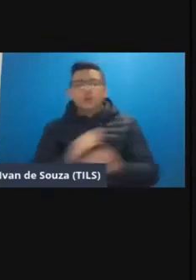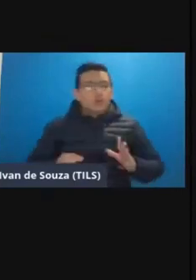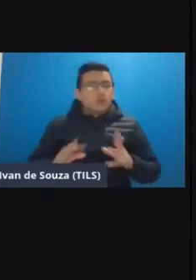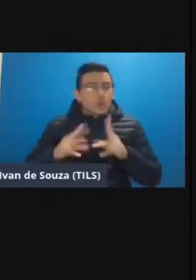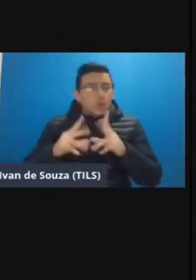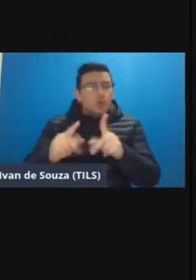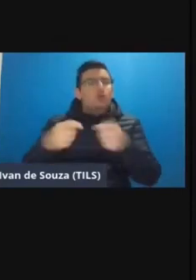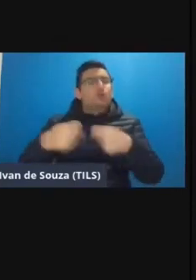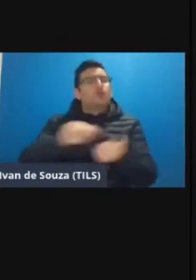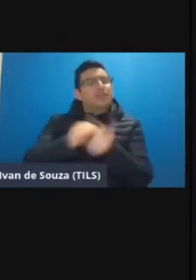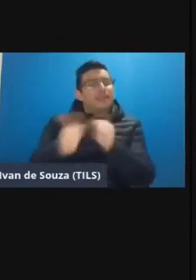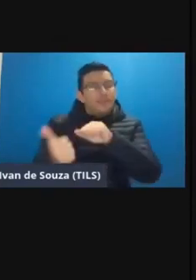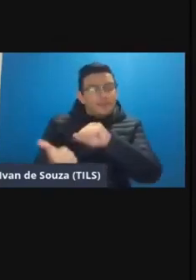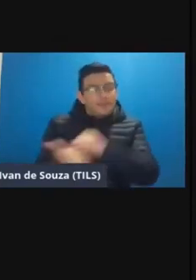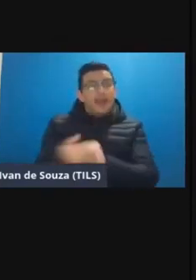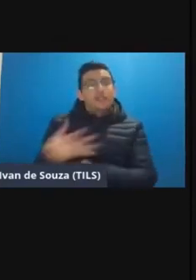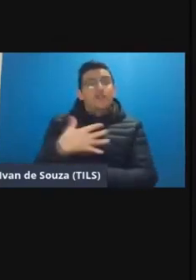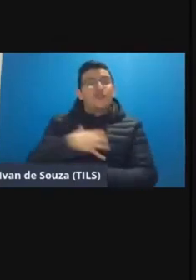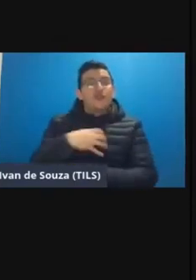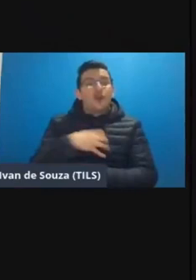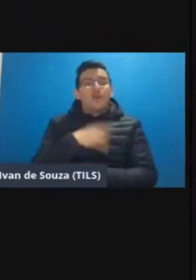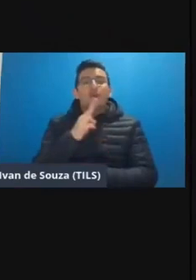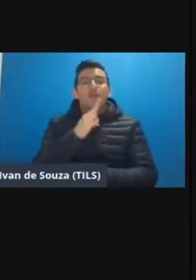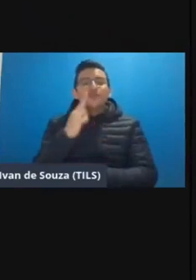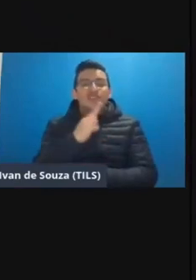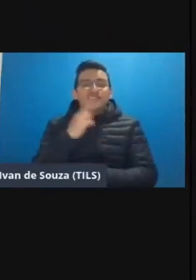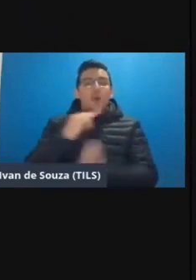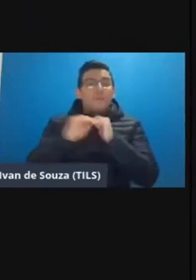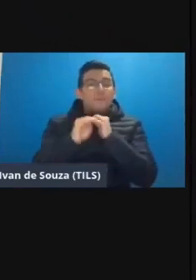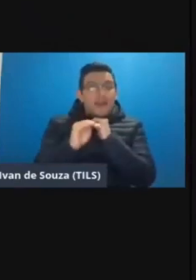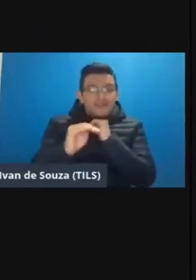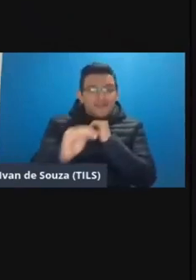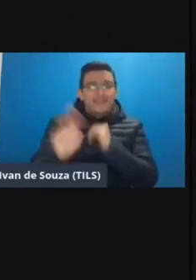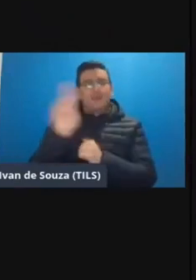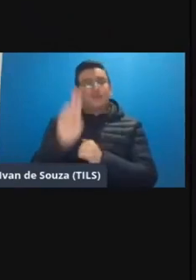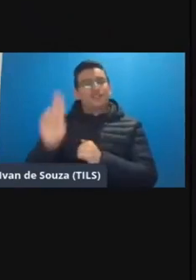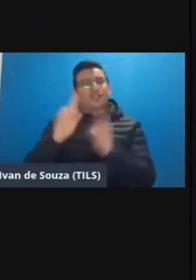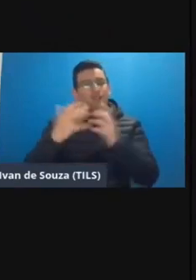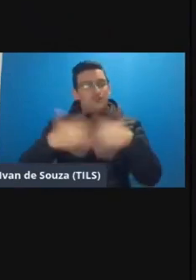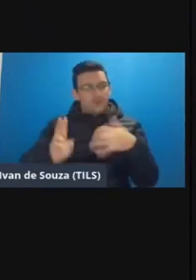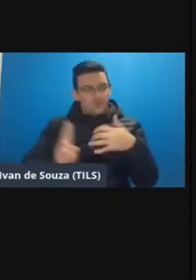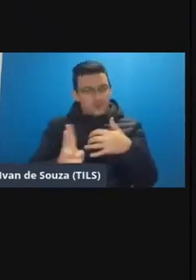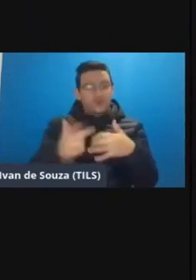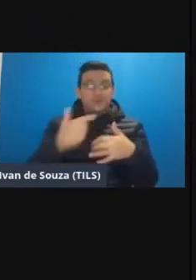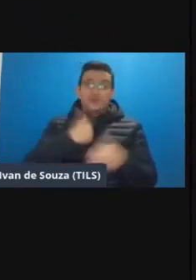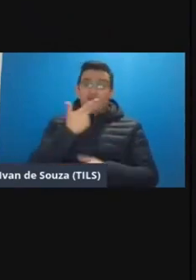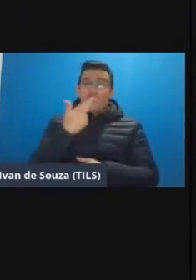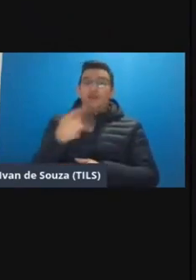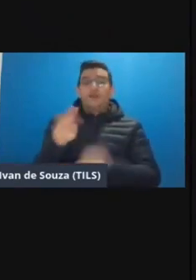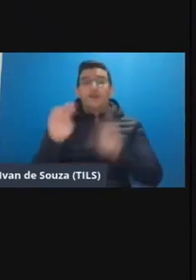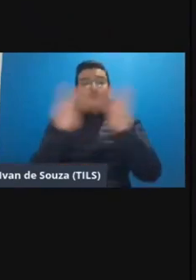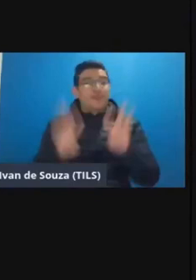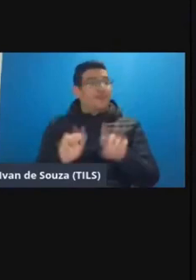precisou se adaptar essa forma emergencial social e manter a universidade ativa posso dizer pela UFR nós